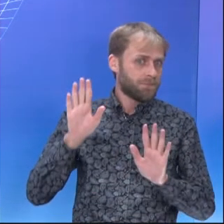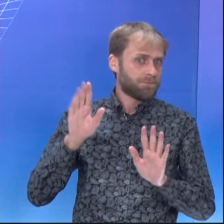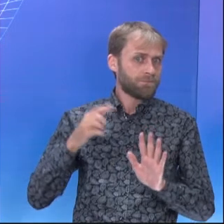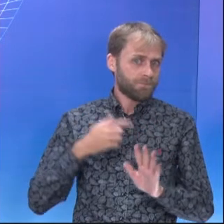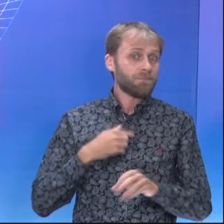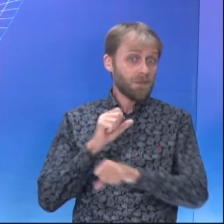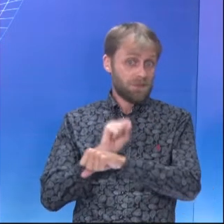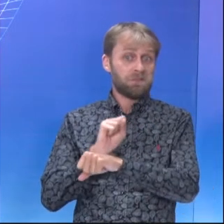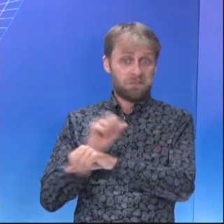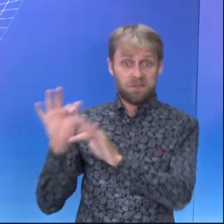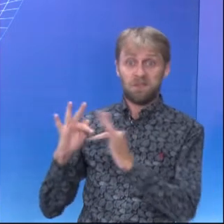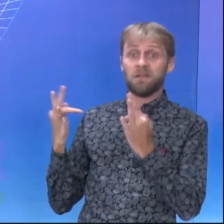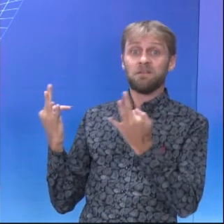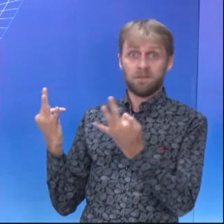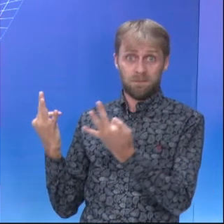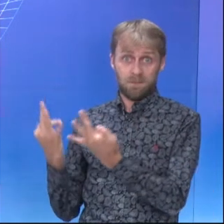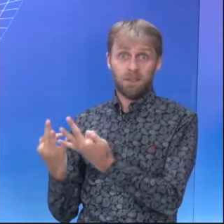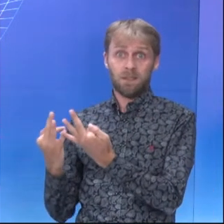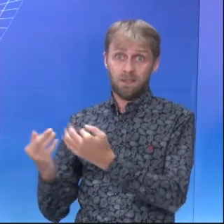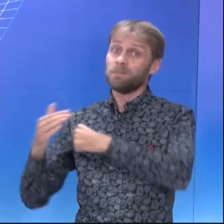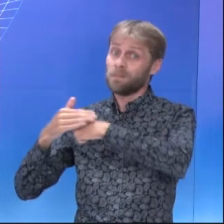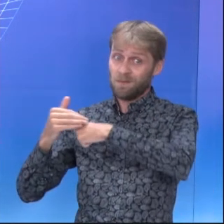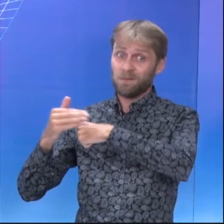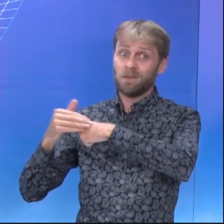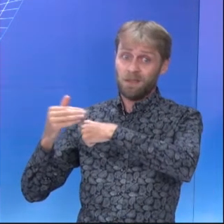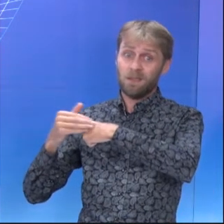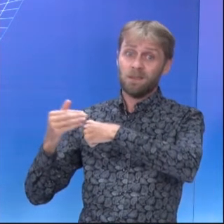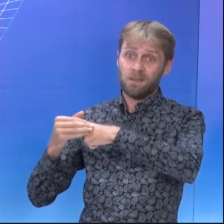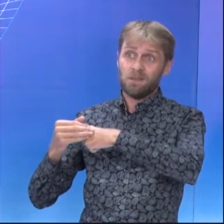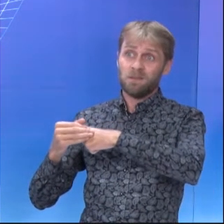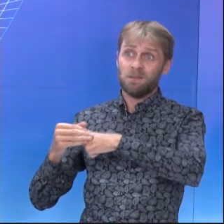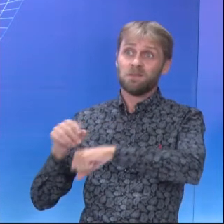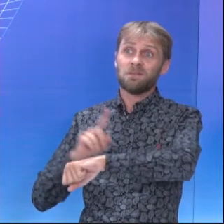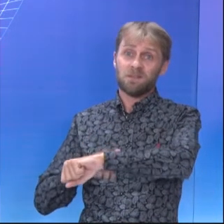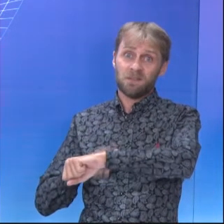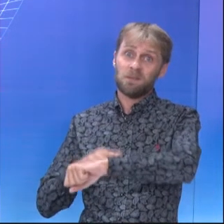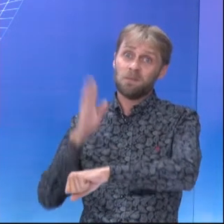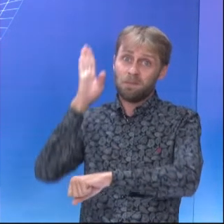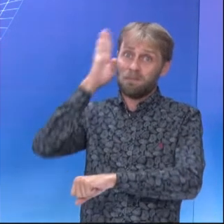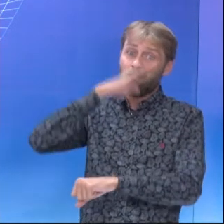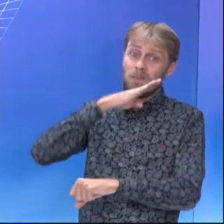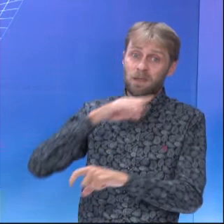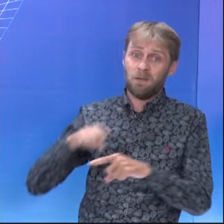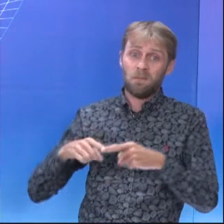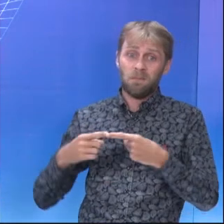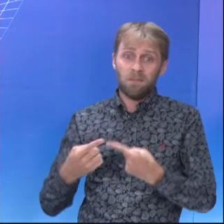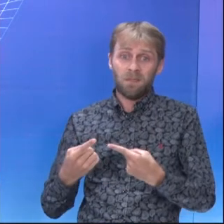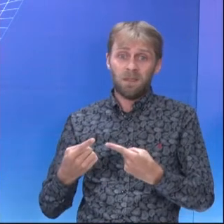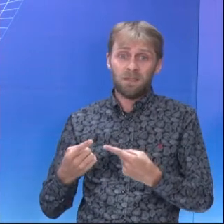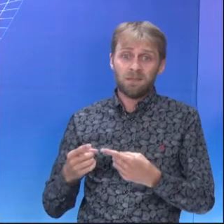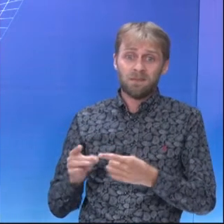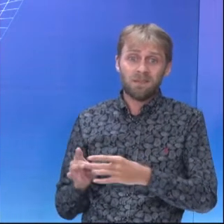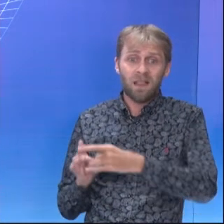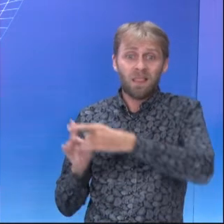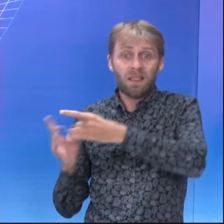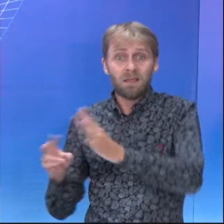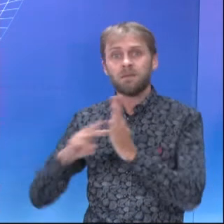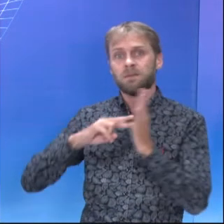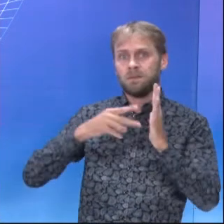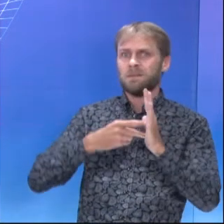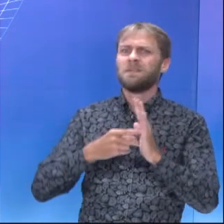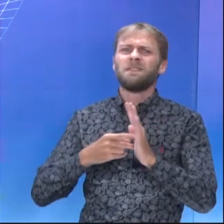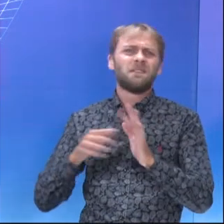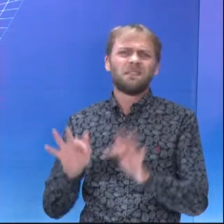family of the victim comfort during this difficult time. But to dismiss this as a simple